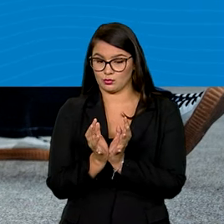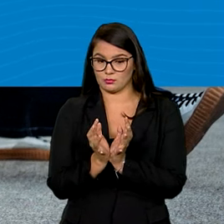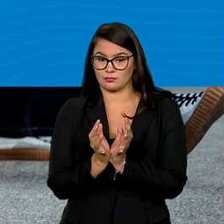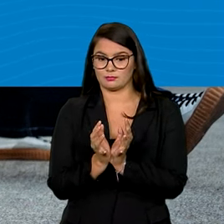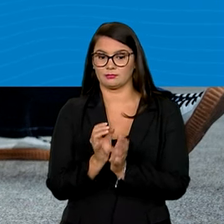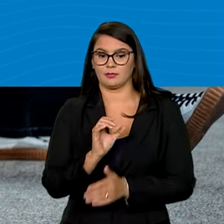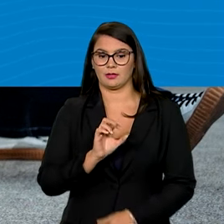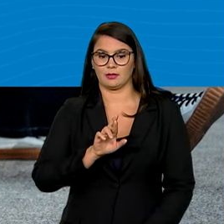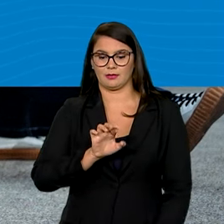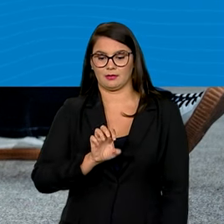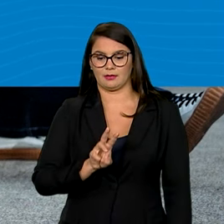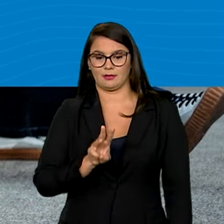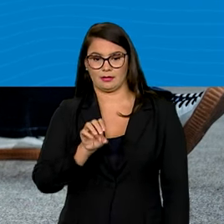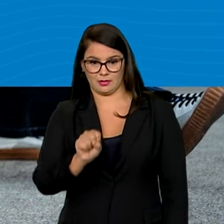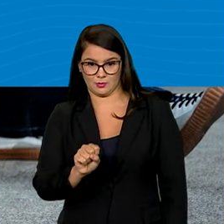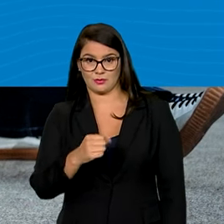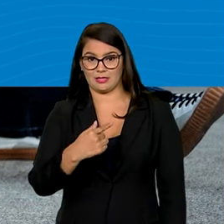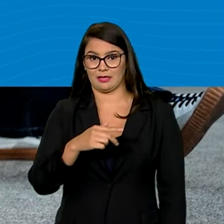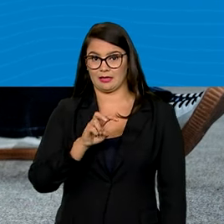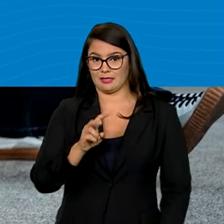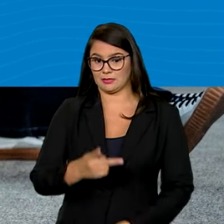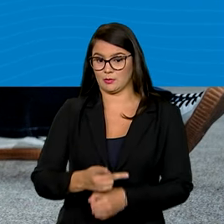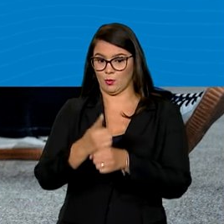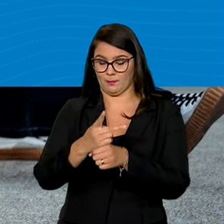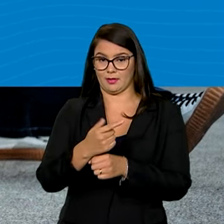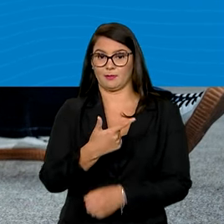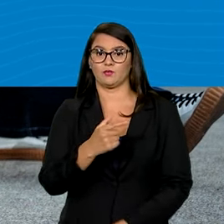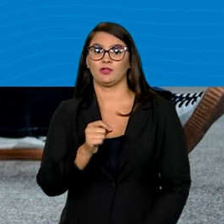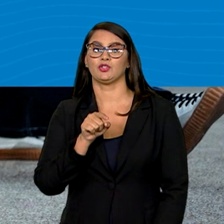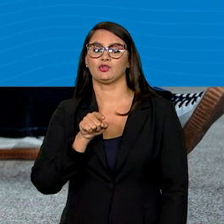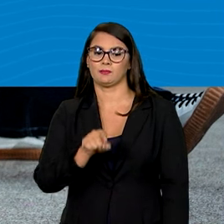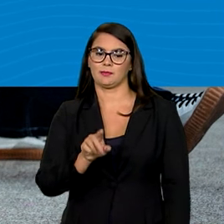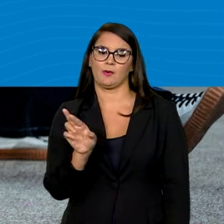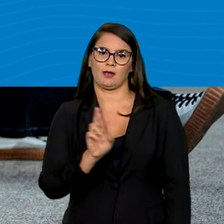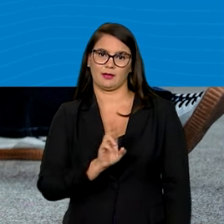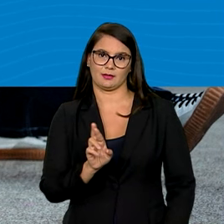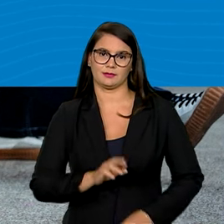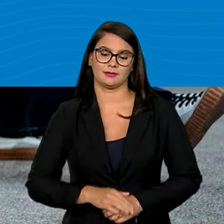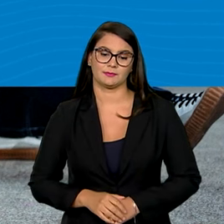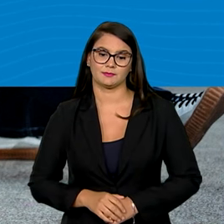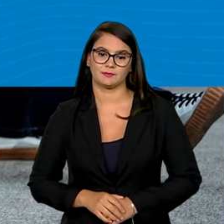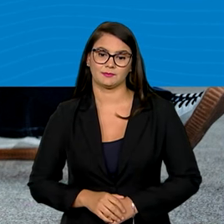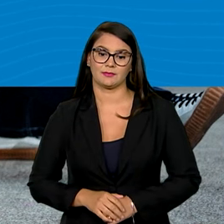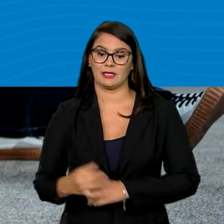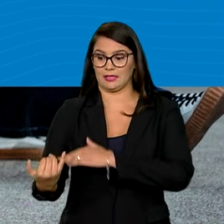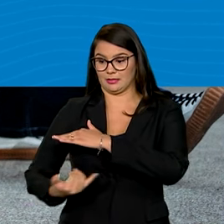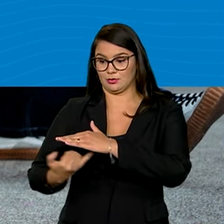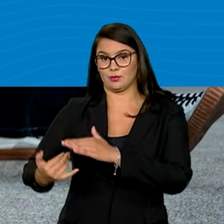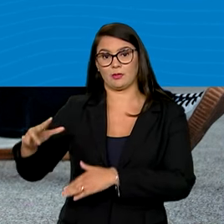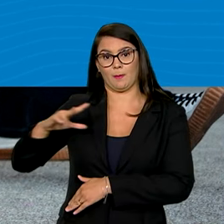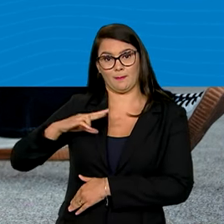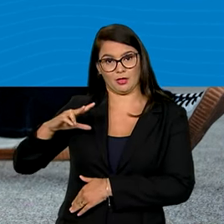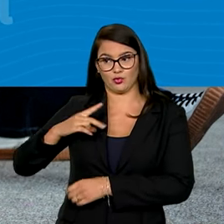crews, 75 prêmios no valor individual bruto de 20 mil reais. Instituições privadas